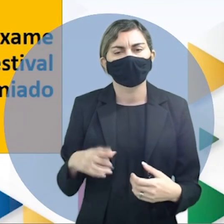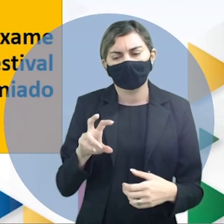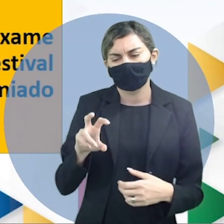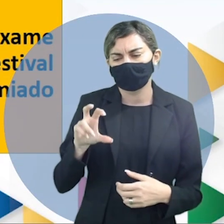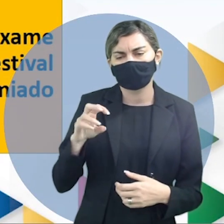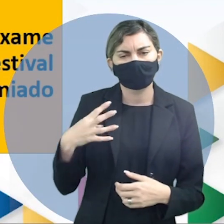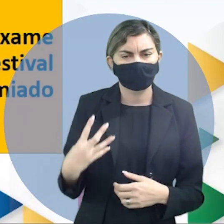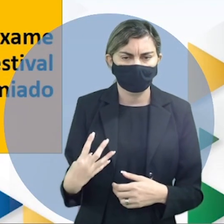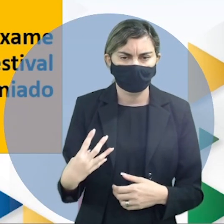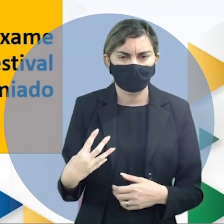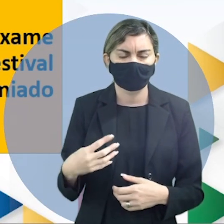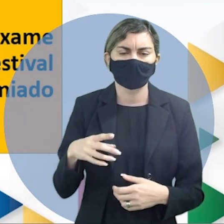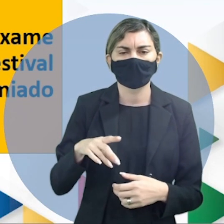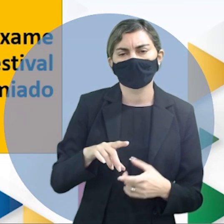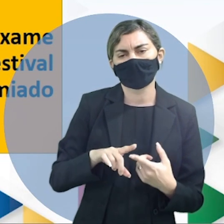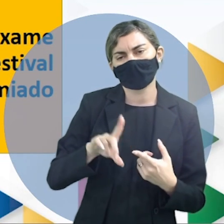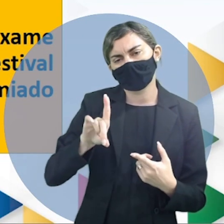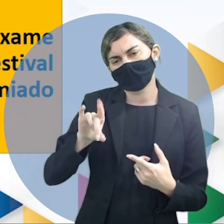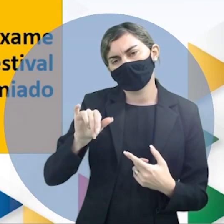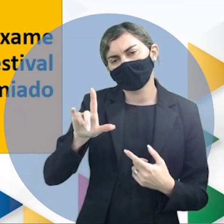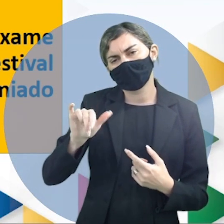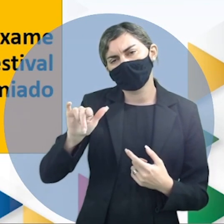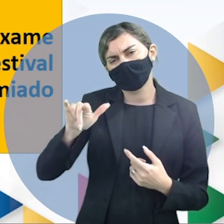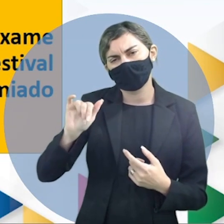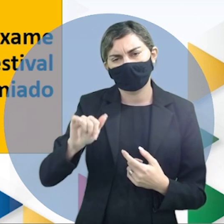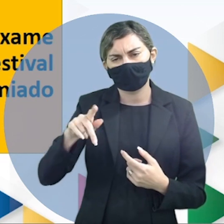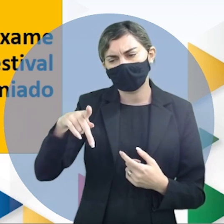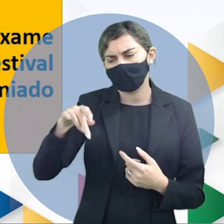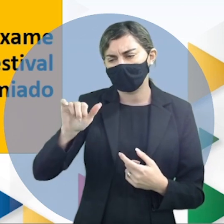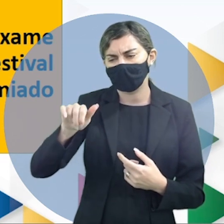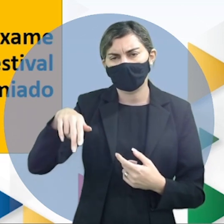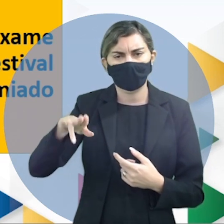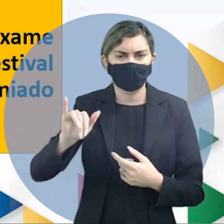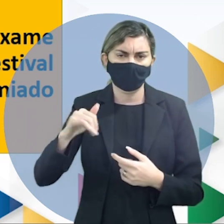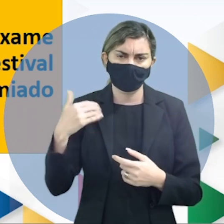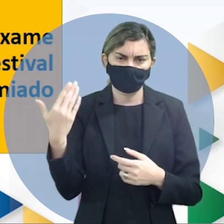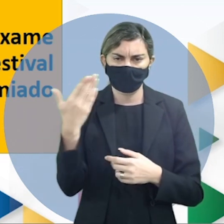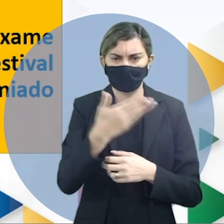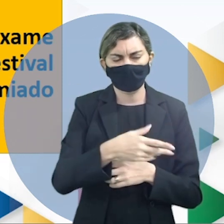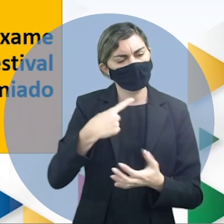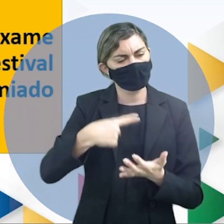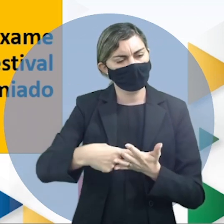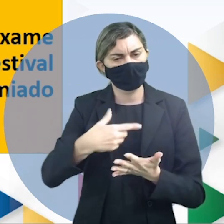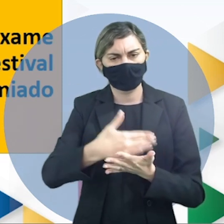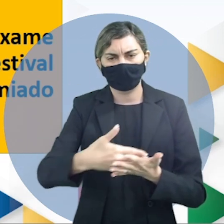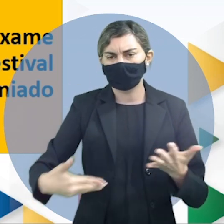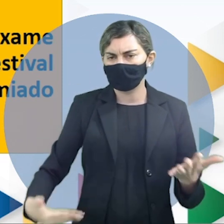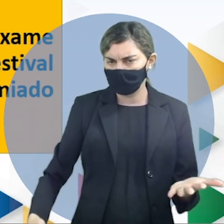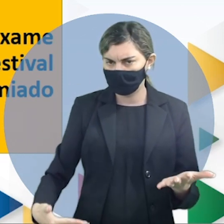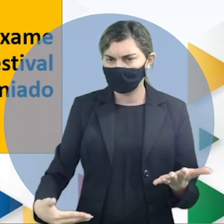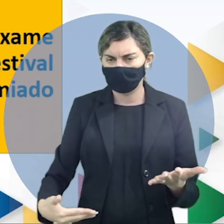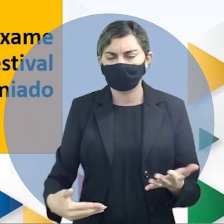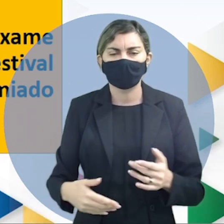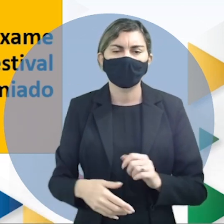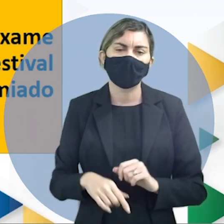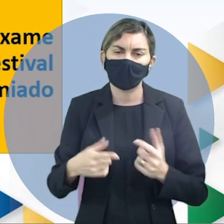54 o Dalai Lama foi a Pequim vejam só realizar acordos com Mao Tse Tung presidente